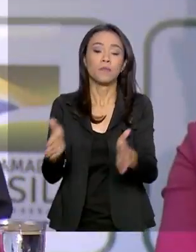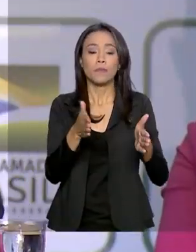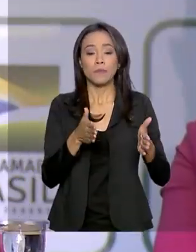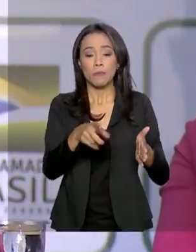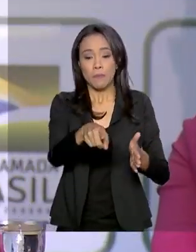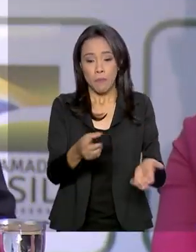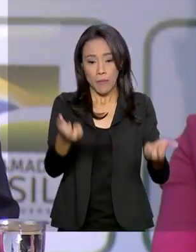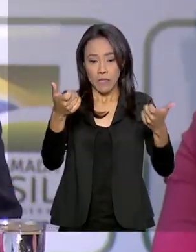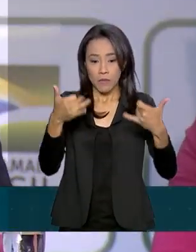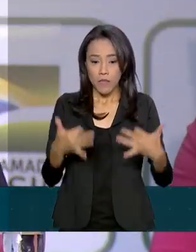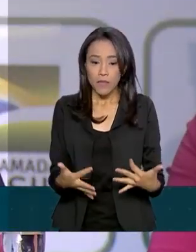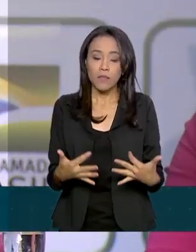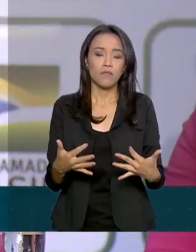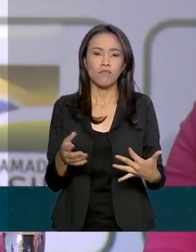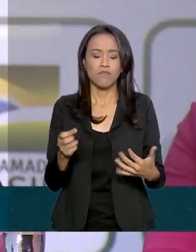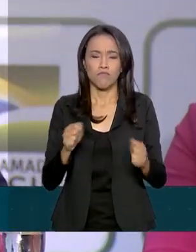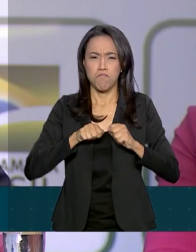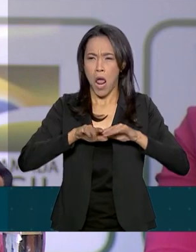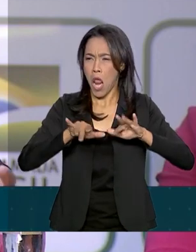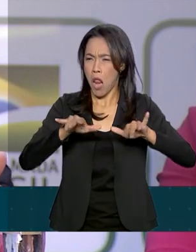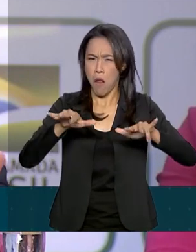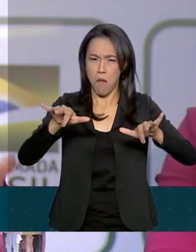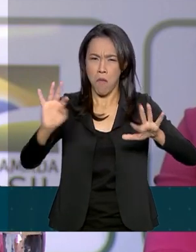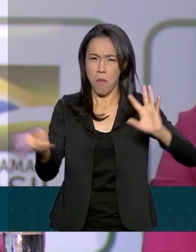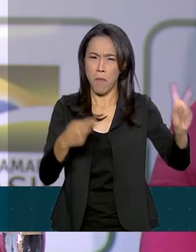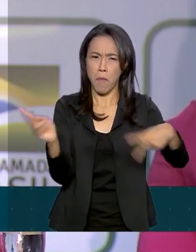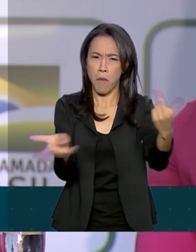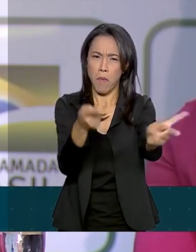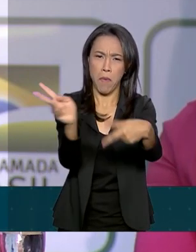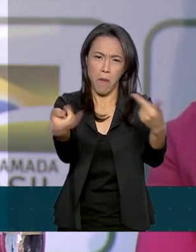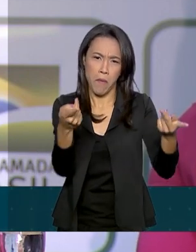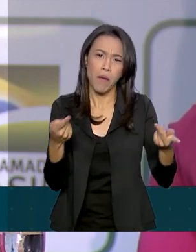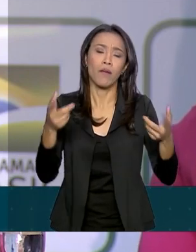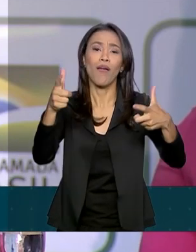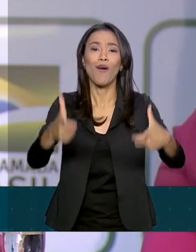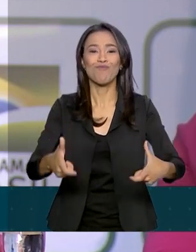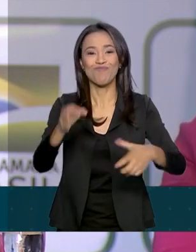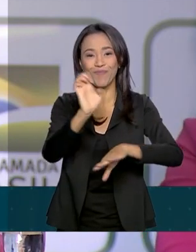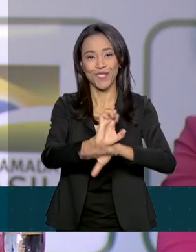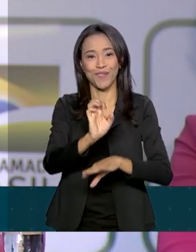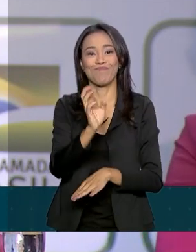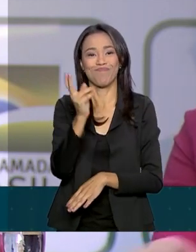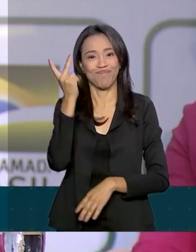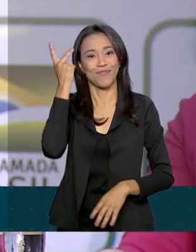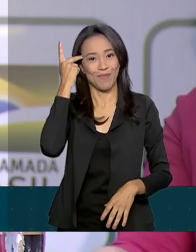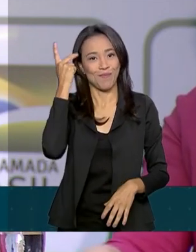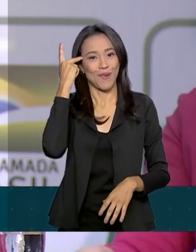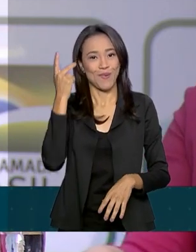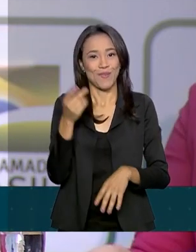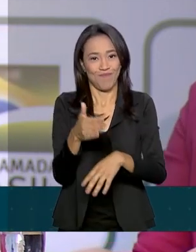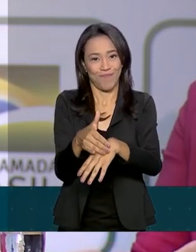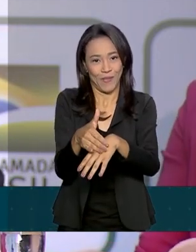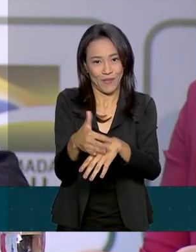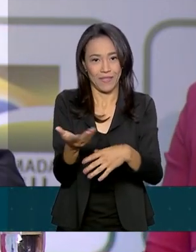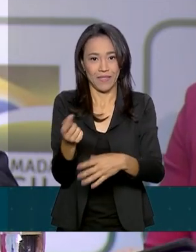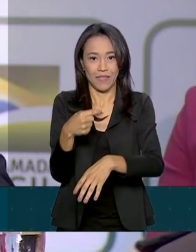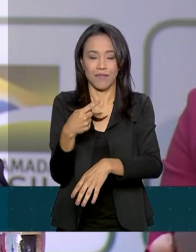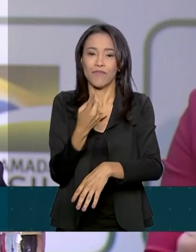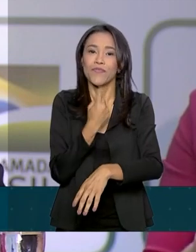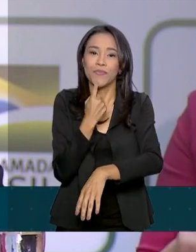com um surto que provém da região metropolitana de São Paulo, que é uma região que tem